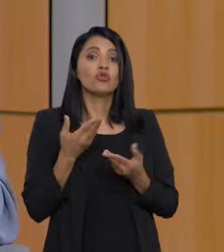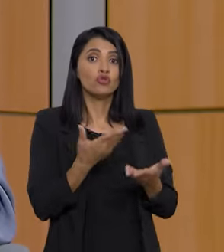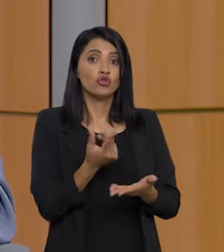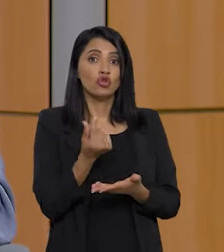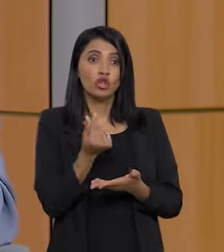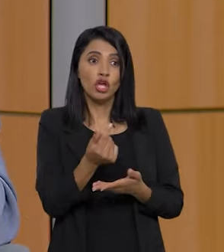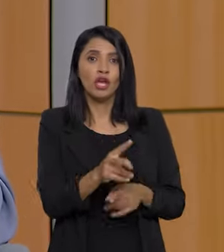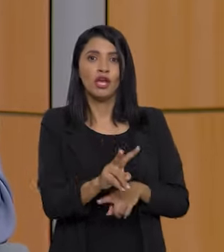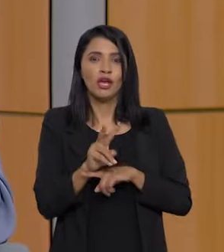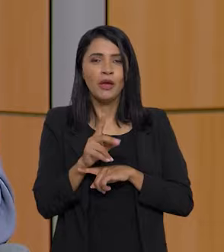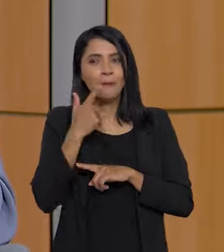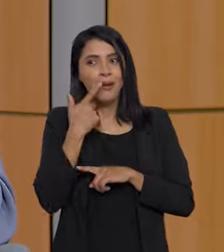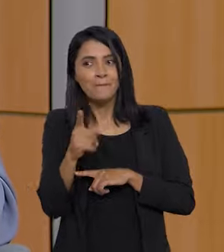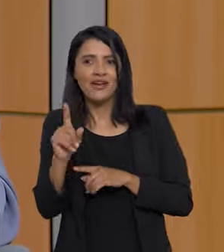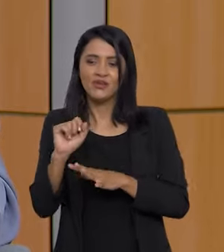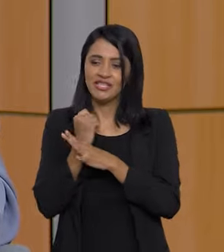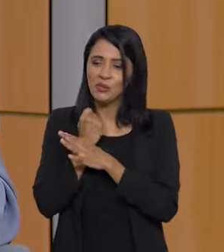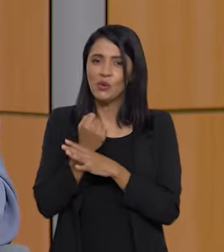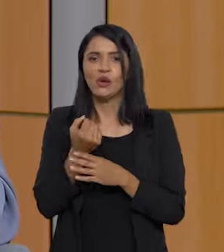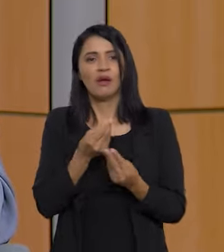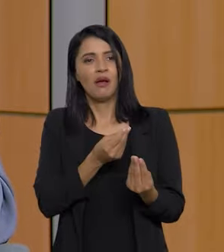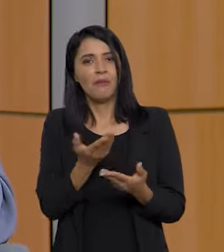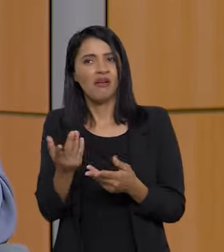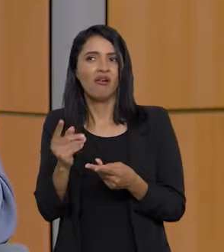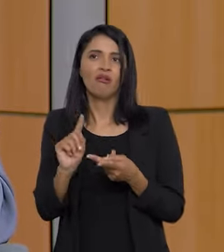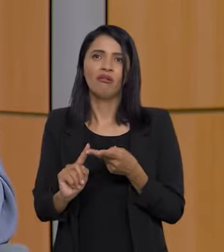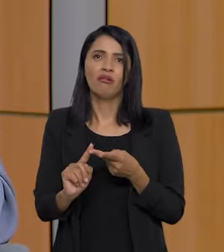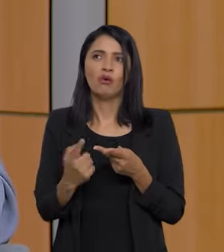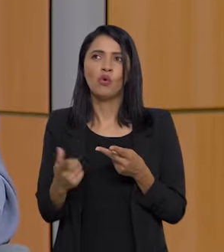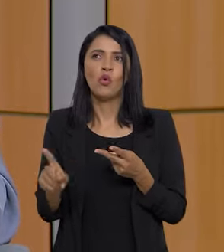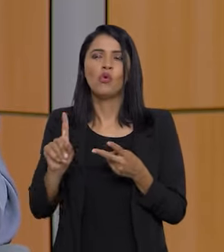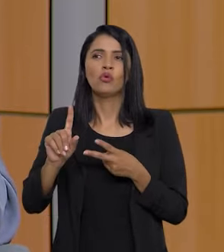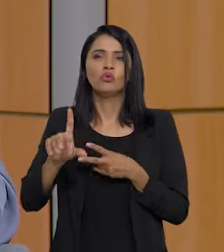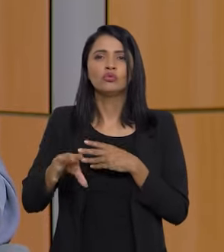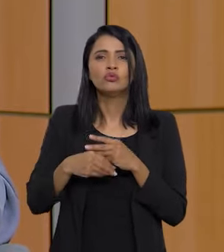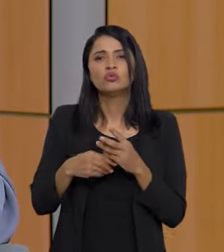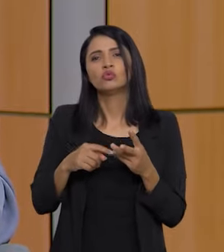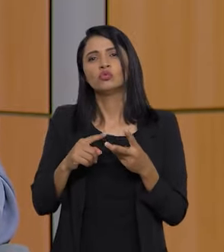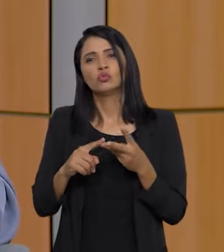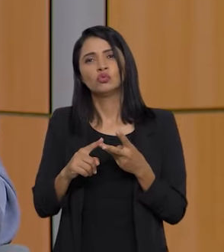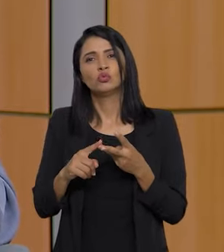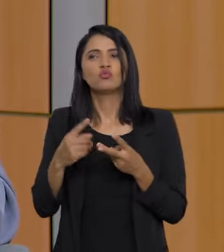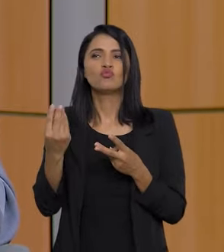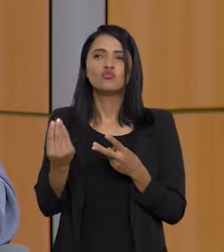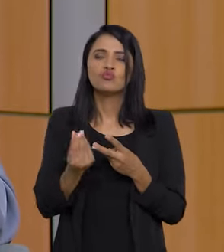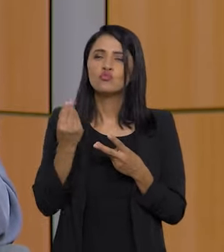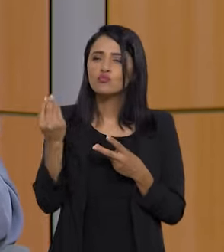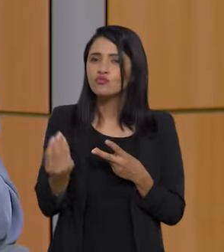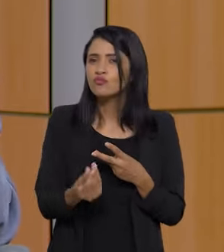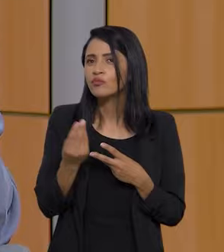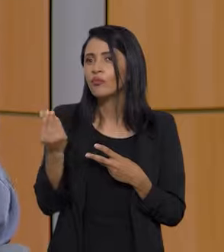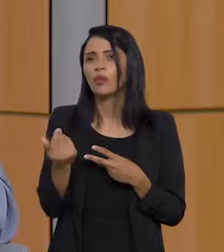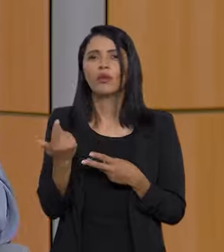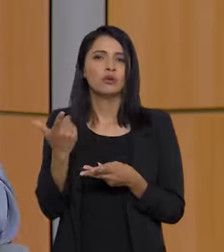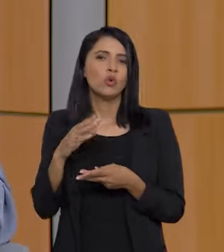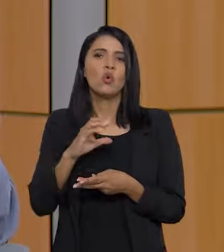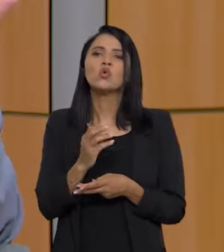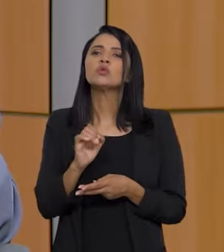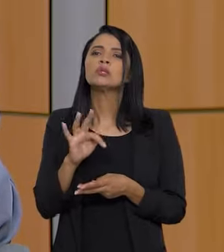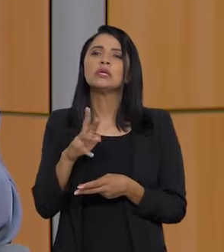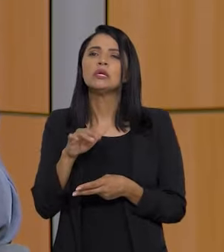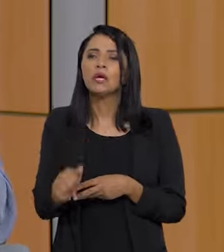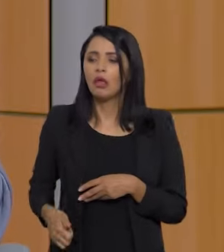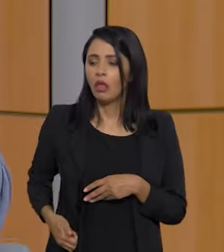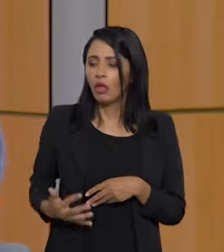de investimento, mas leva aqui um seguro, leva aqui um custeio.